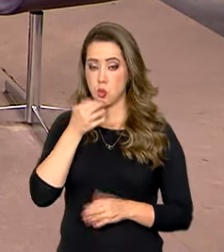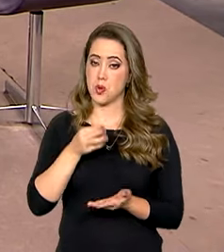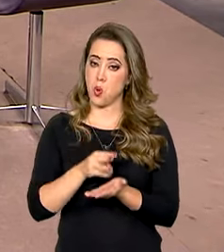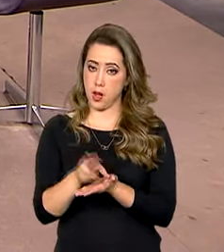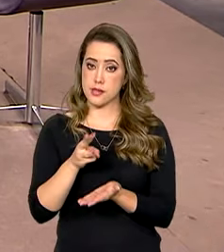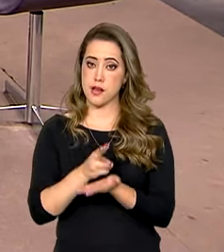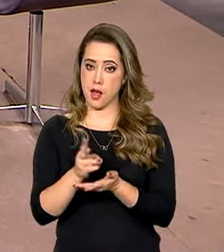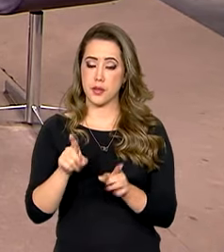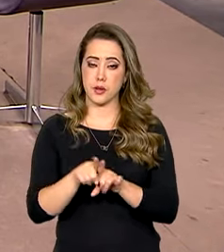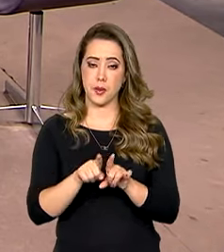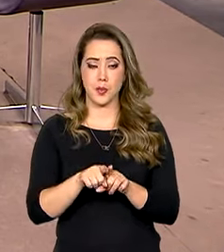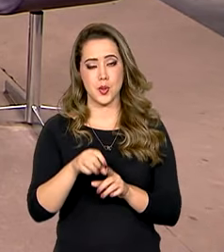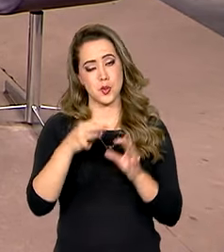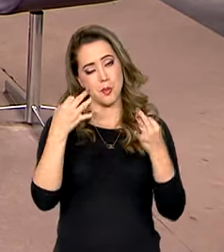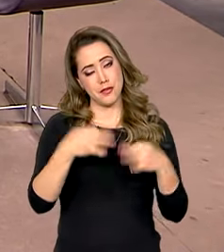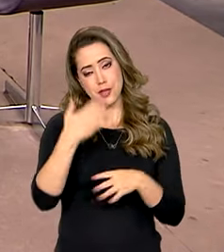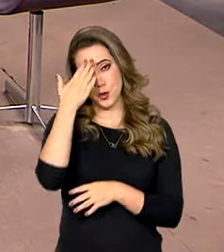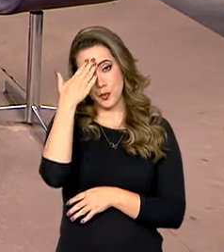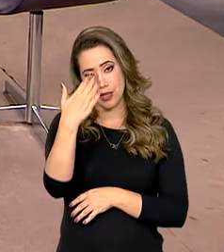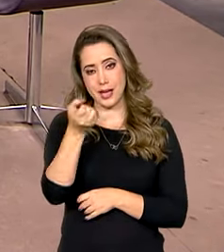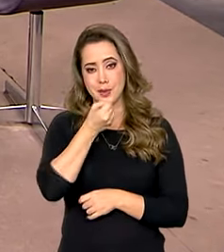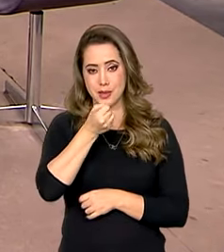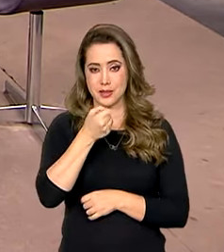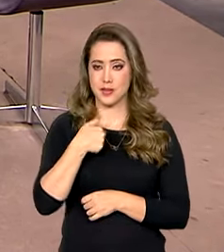Perfeito, secretária. Obrigada pela entrevista. Eu é que agradeço.